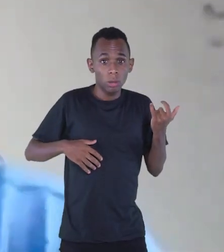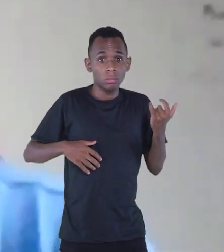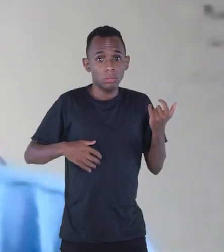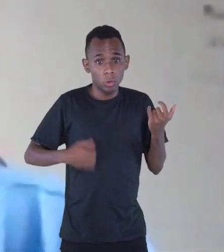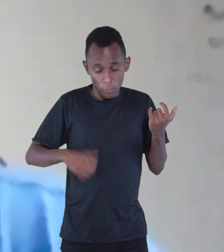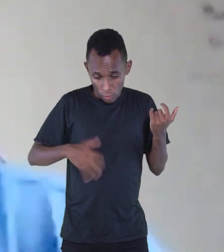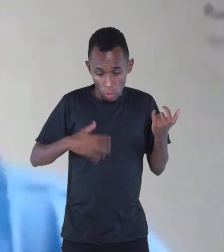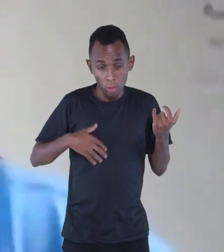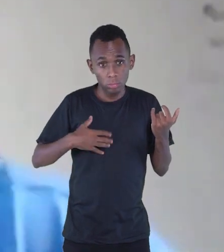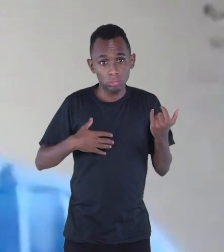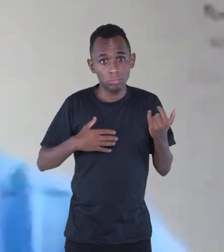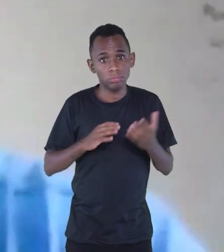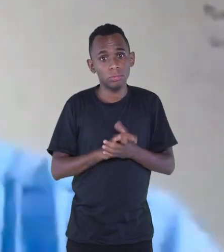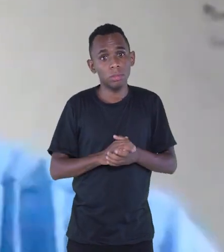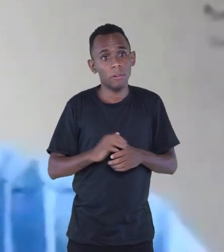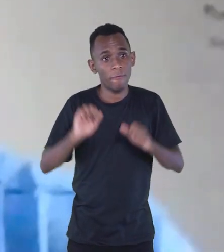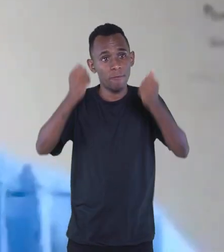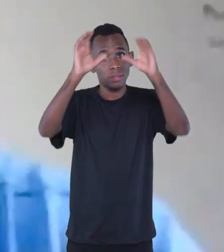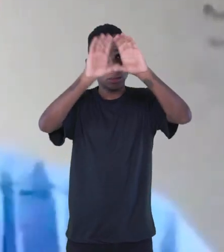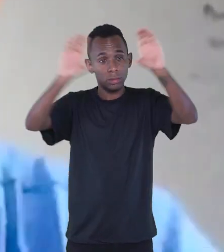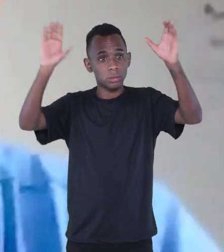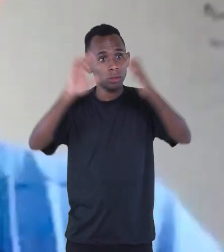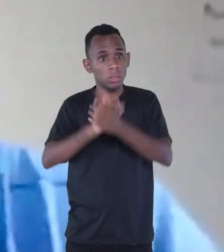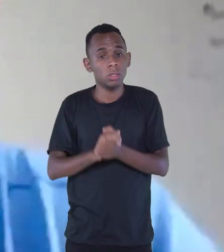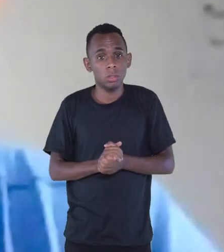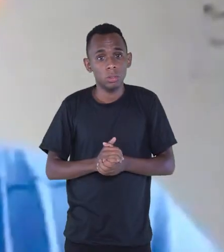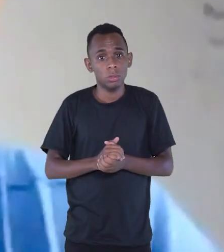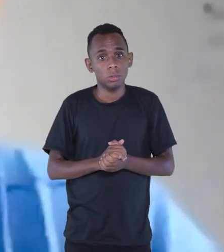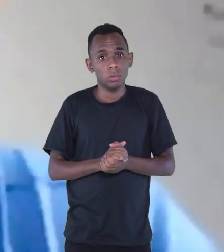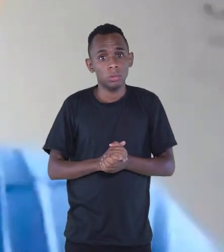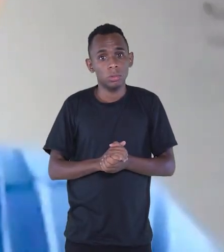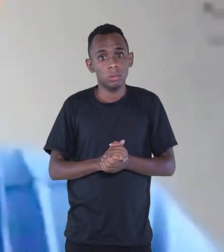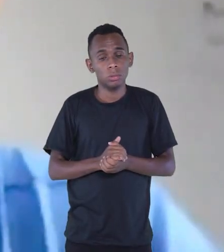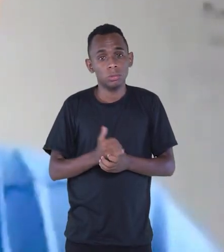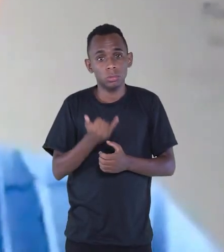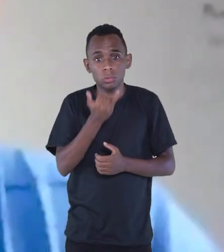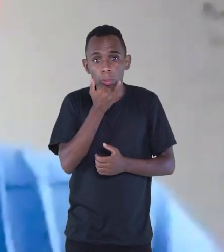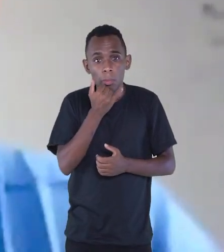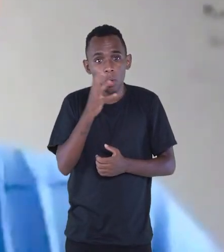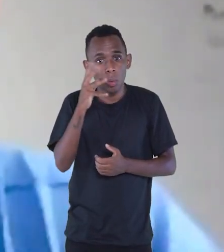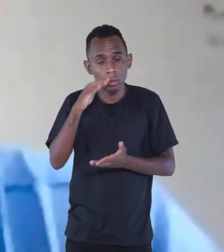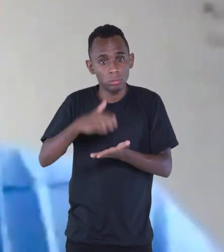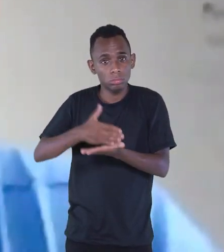histórias, eu acho que o meu notebook está dando...